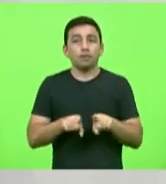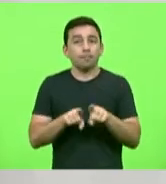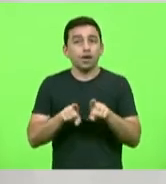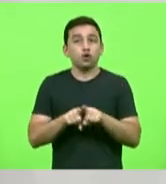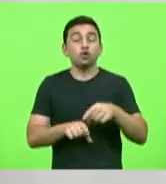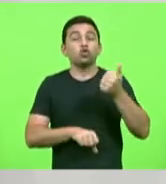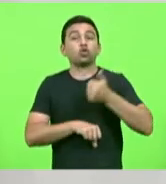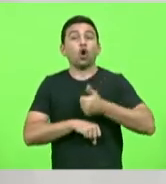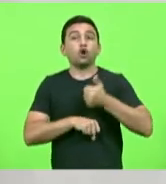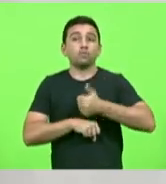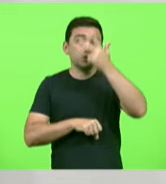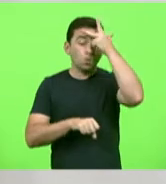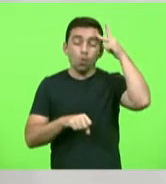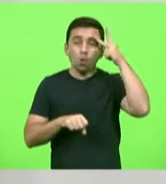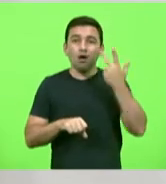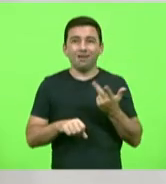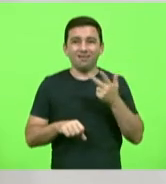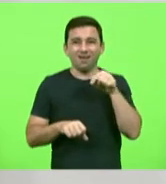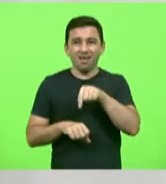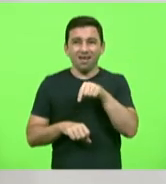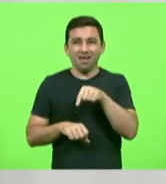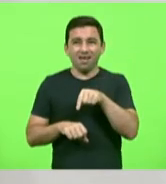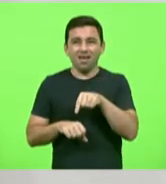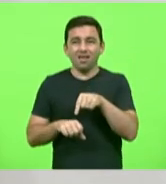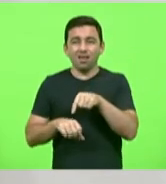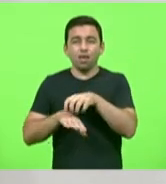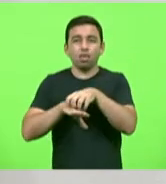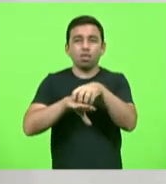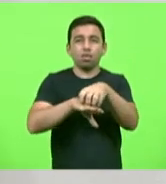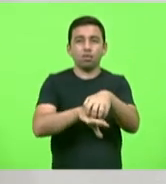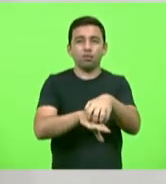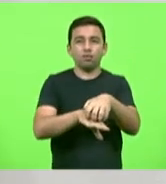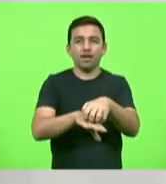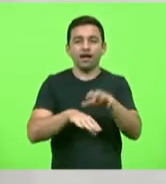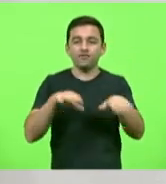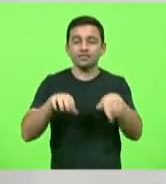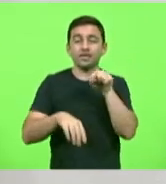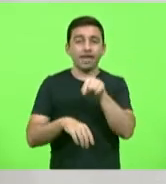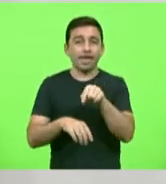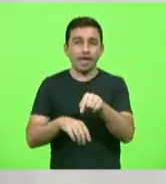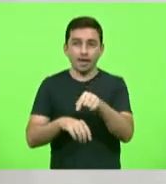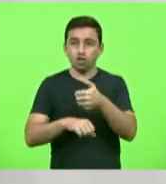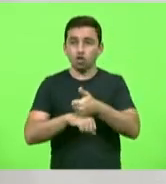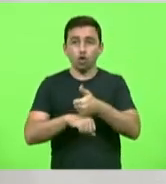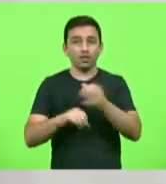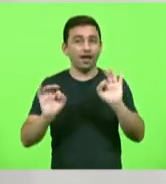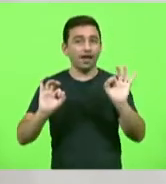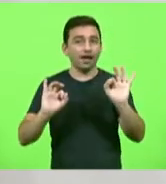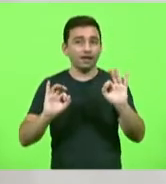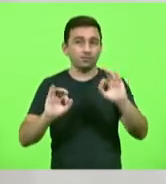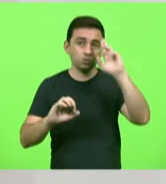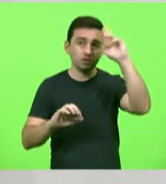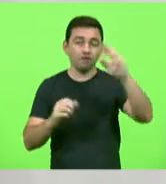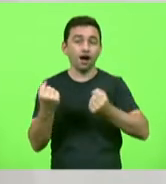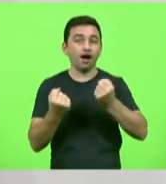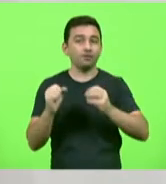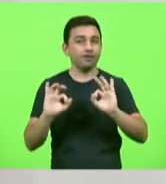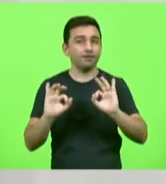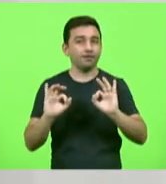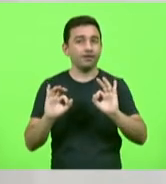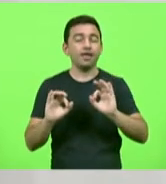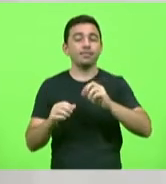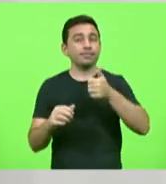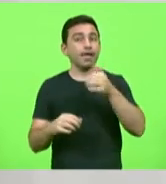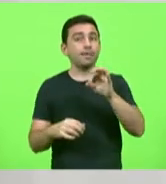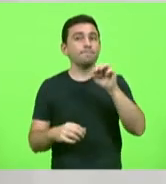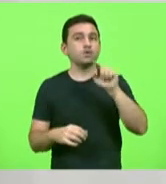porque às vezes o cidadão está transportando mas não está ele não é o dono do veículo então vai transportar vai levar multa de 10 mil